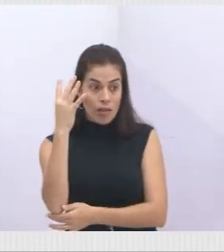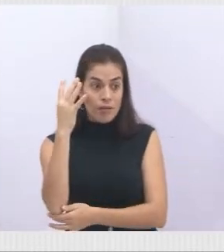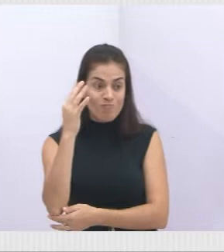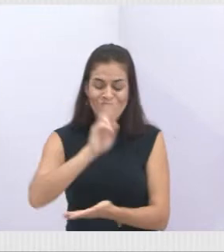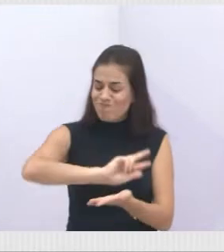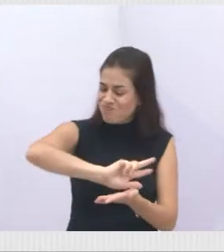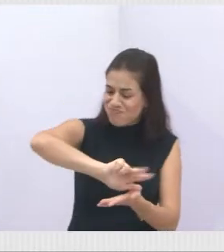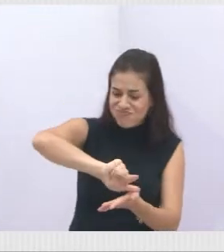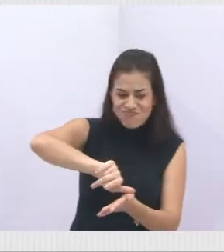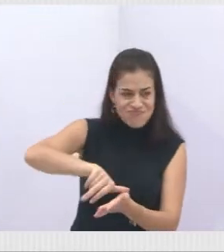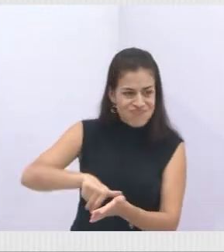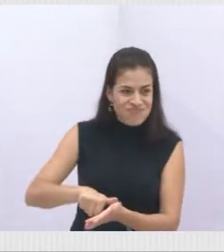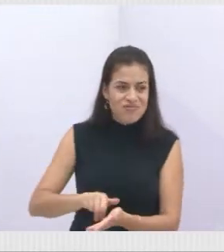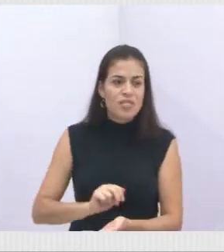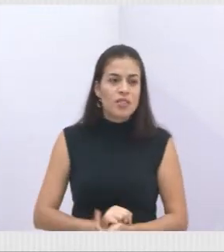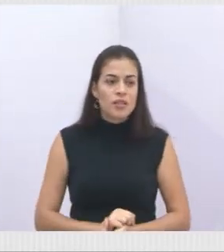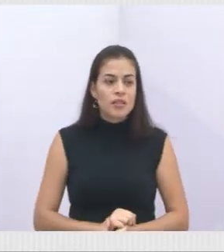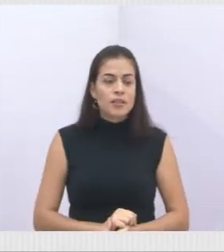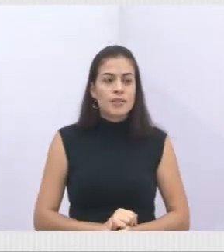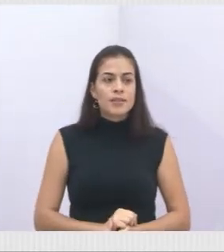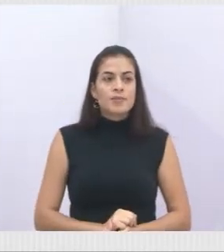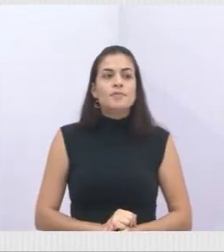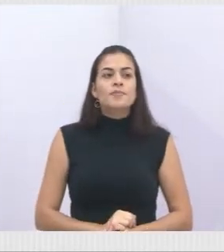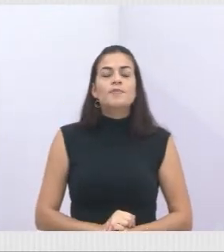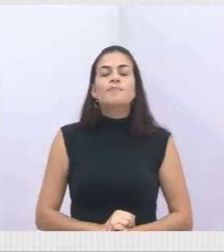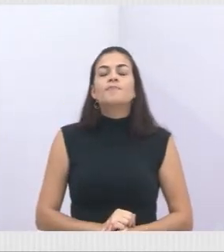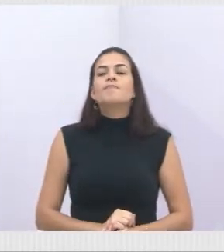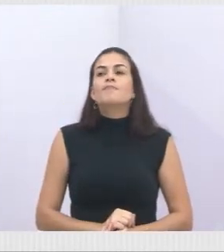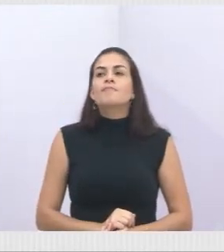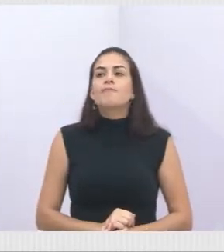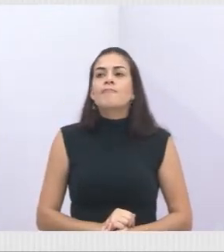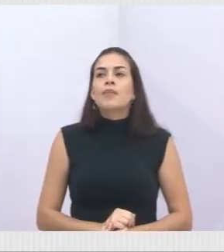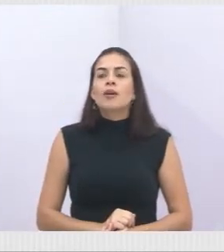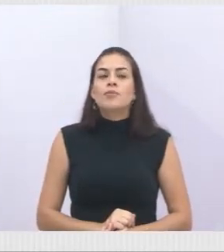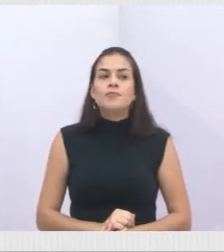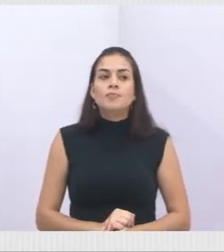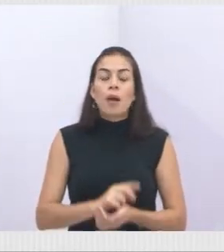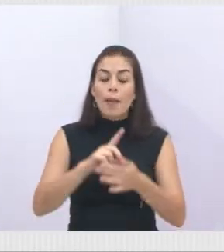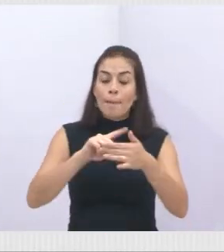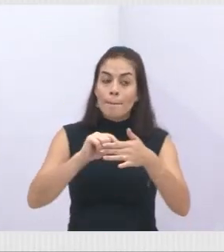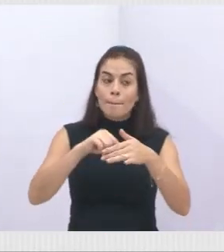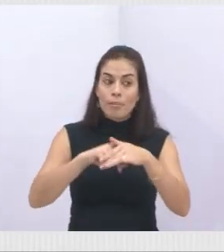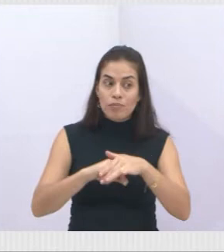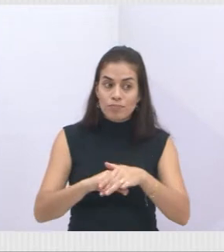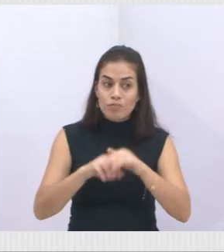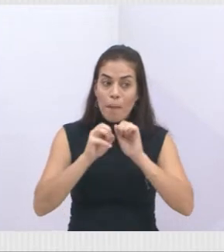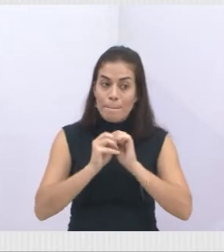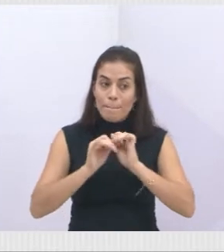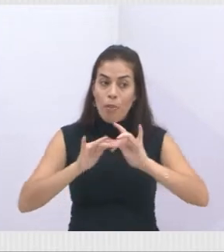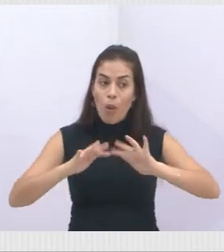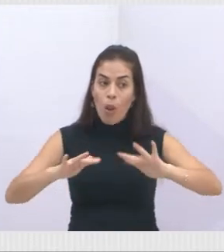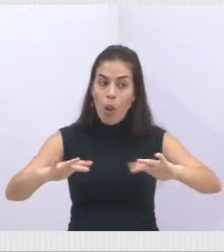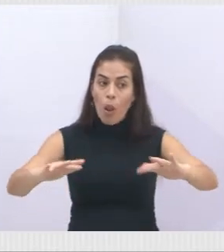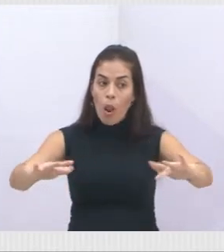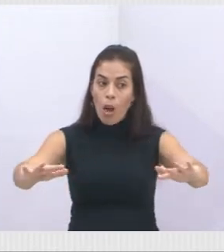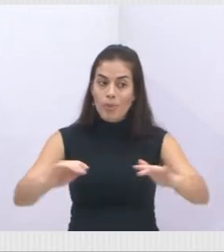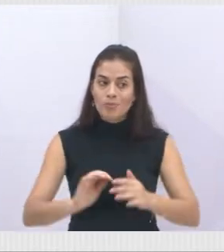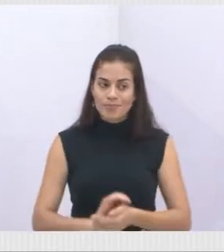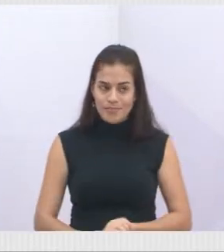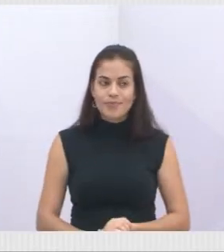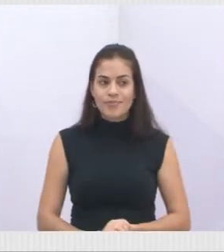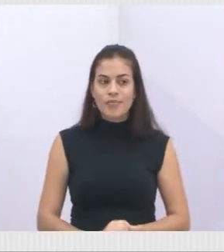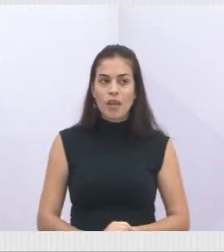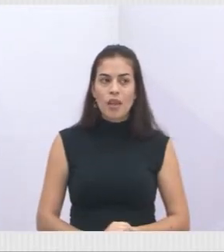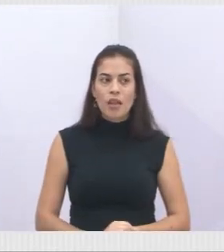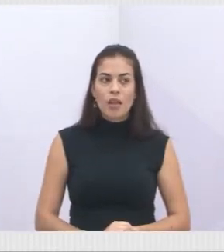vegetais, de elas serem propagadas ali através do banco de sementes que vão caindo no solo e esse banco de